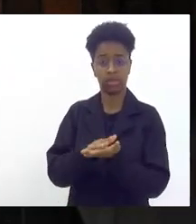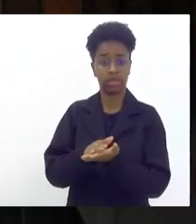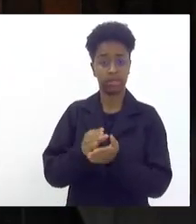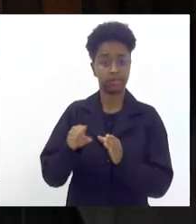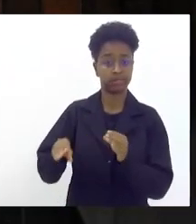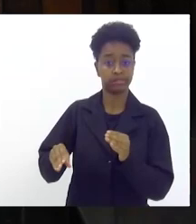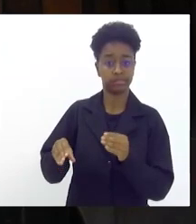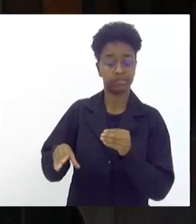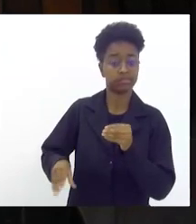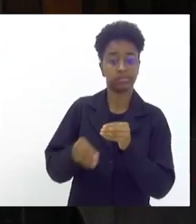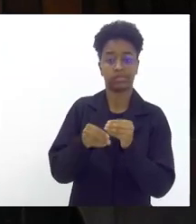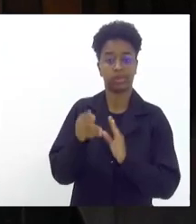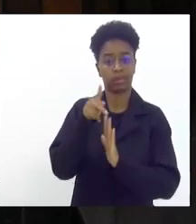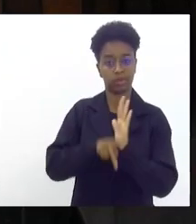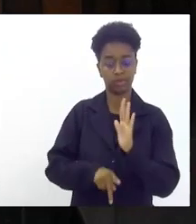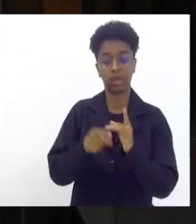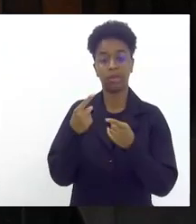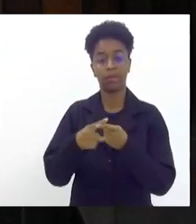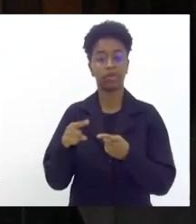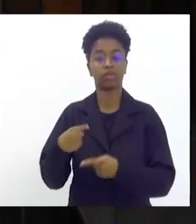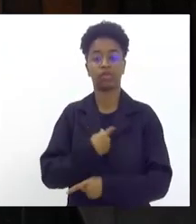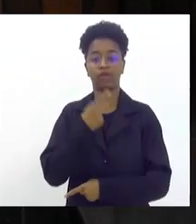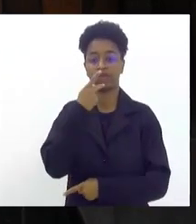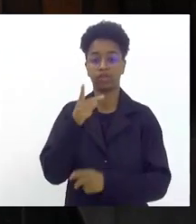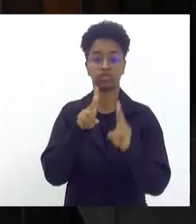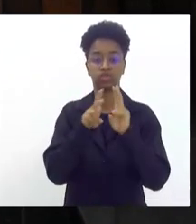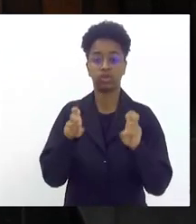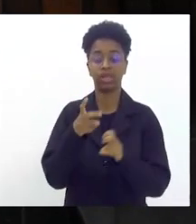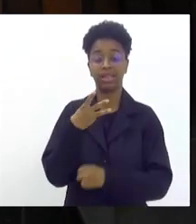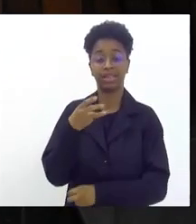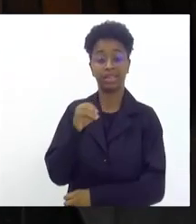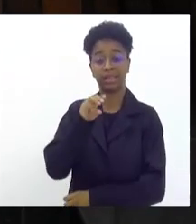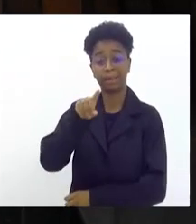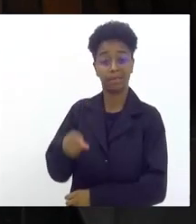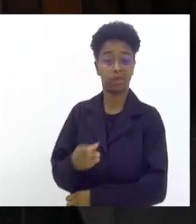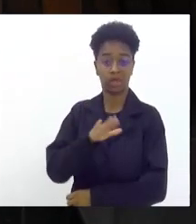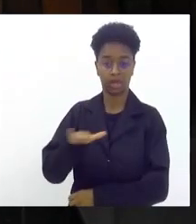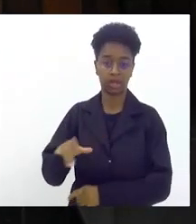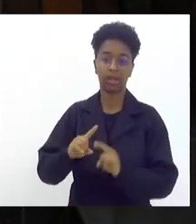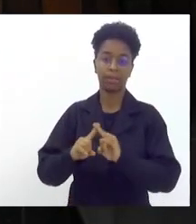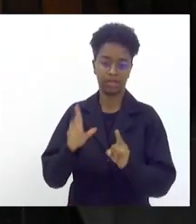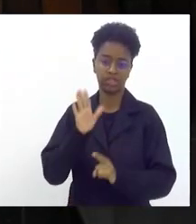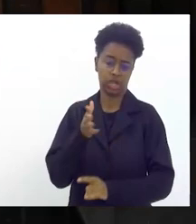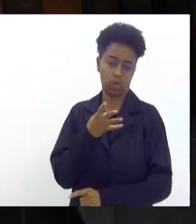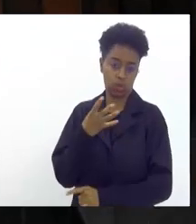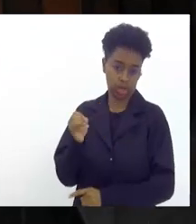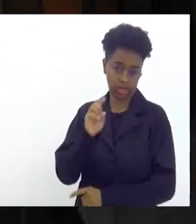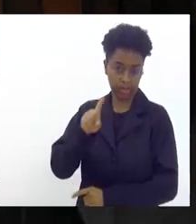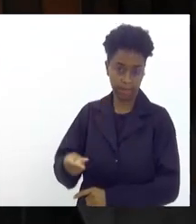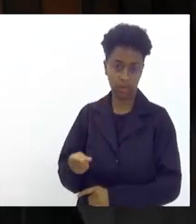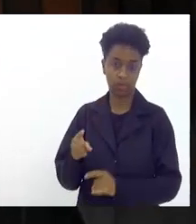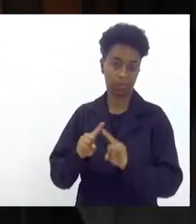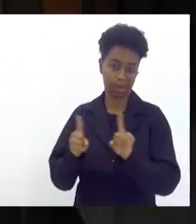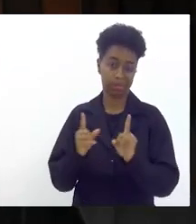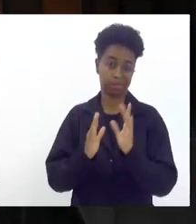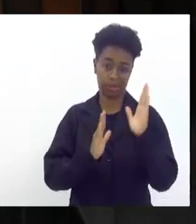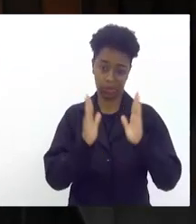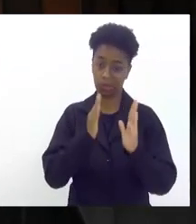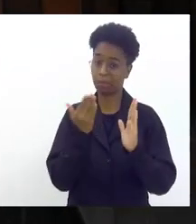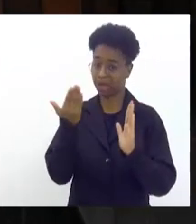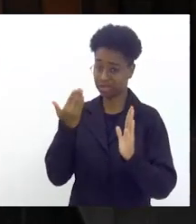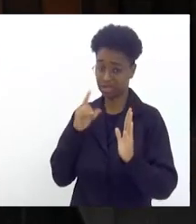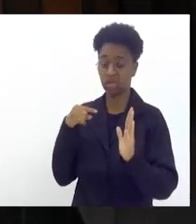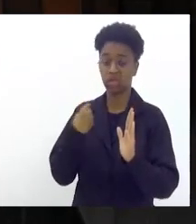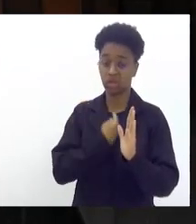quando nós estamos falando de 30 mil crianças que já foi até 40 mil mas governos passados que todos nós aqui passamos